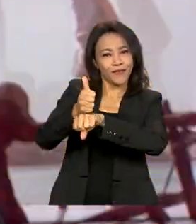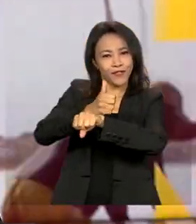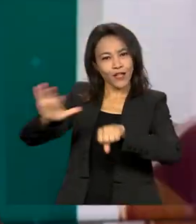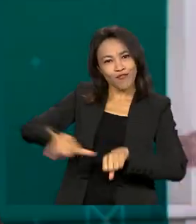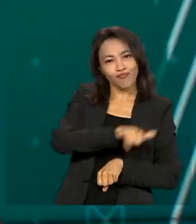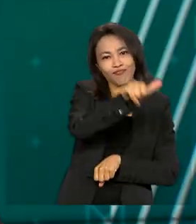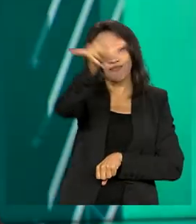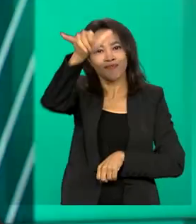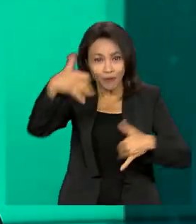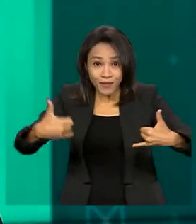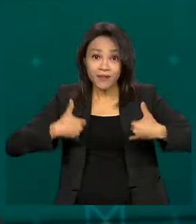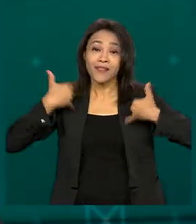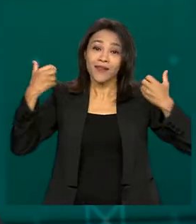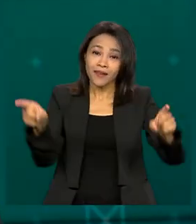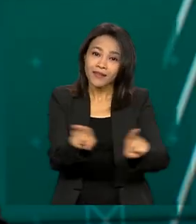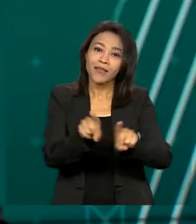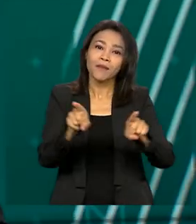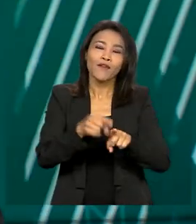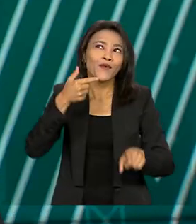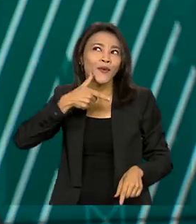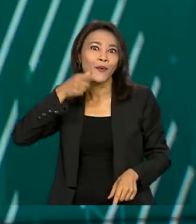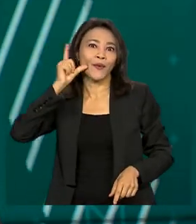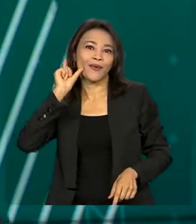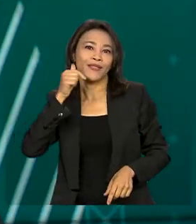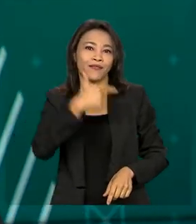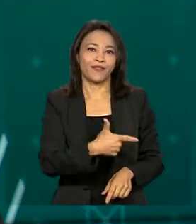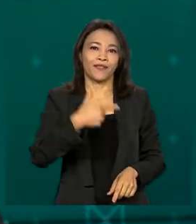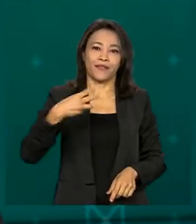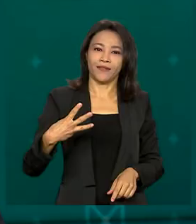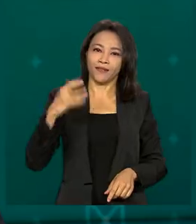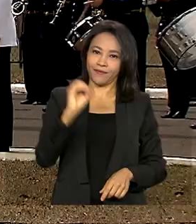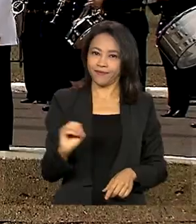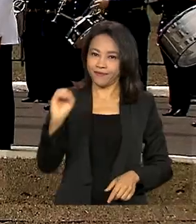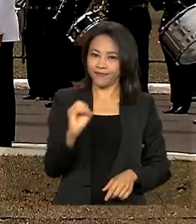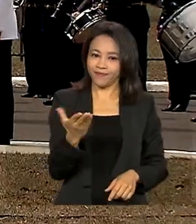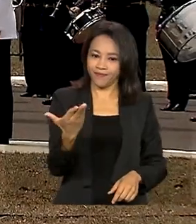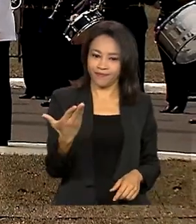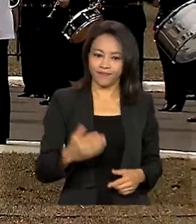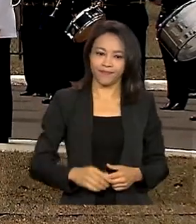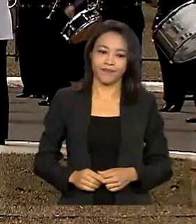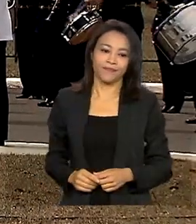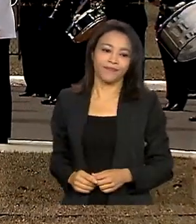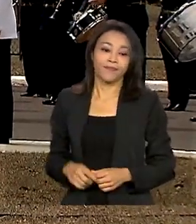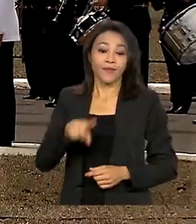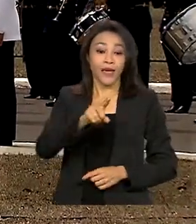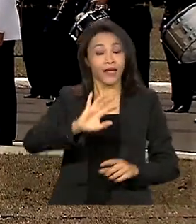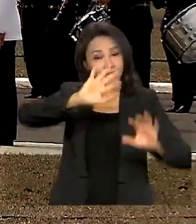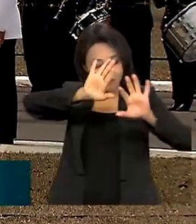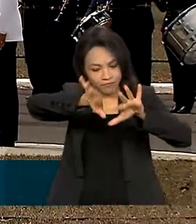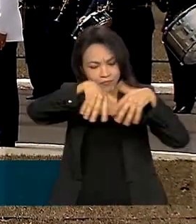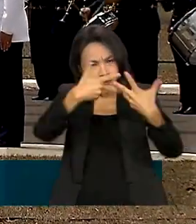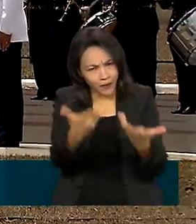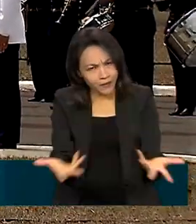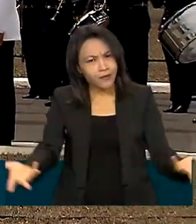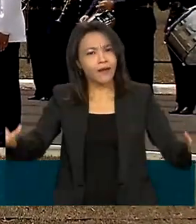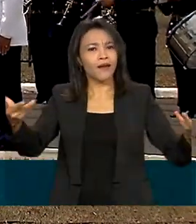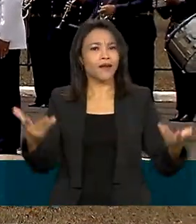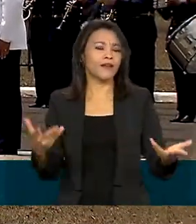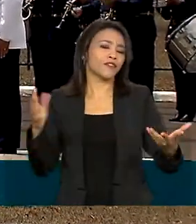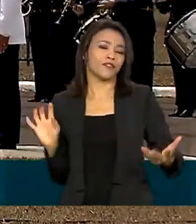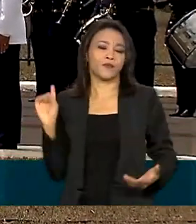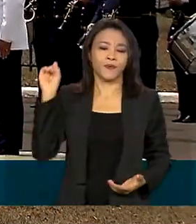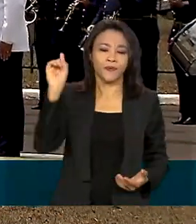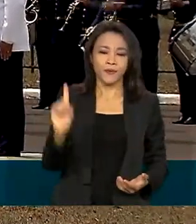da Força Aérea Brasileira, comemorado ontem, 23 de outubro. A solenidade foi conduzida pelo vice